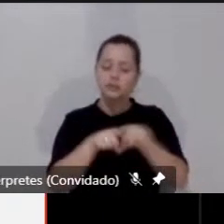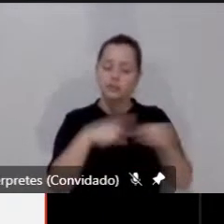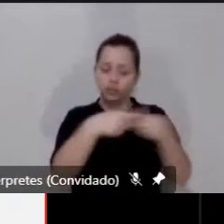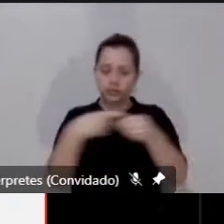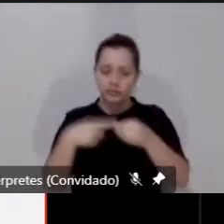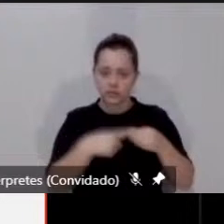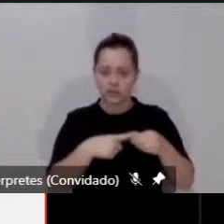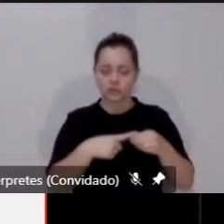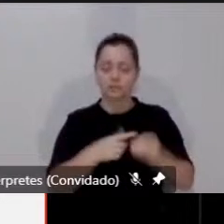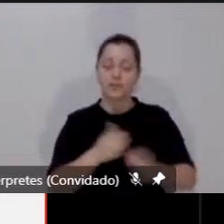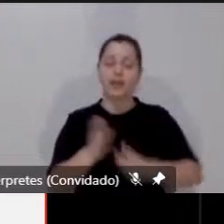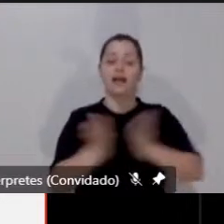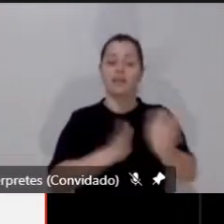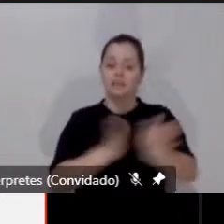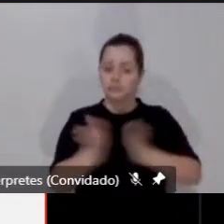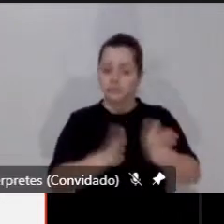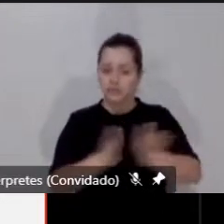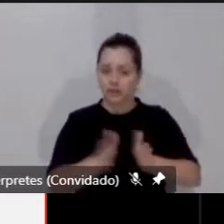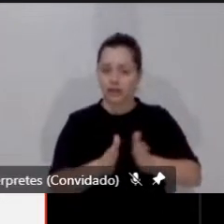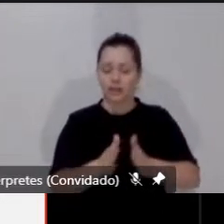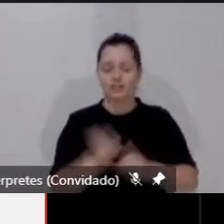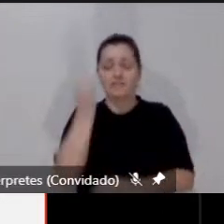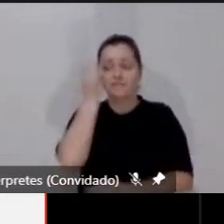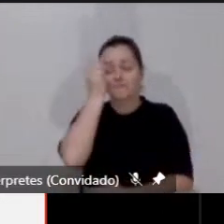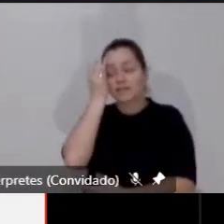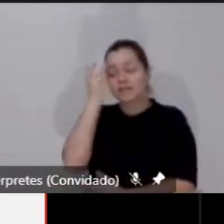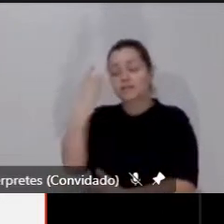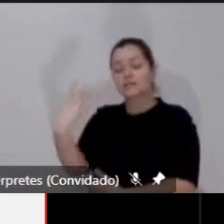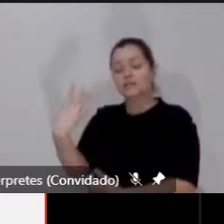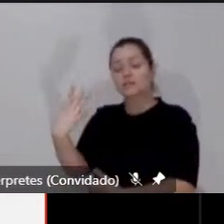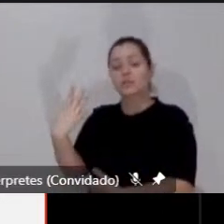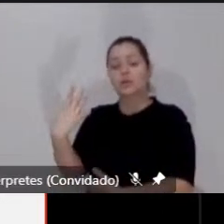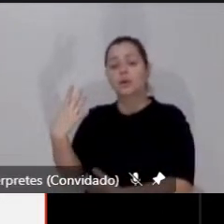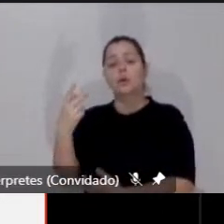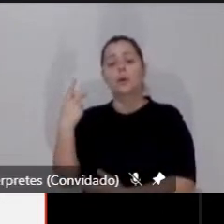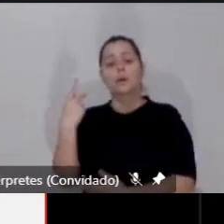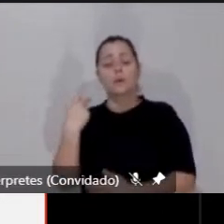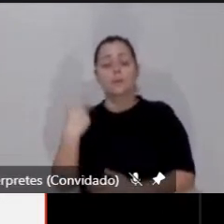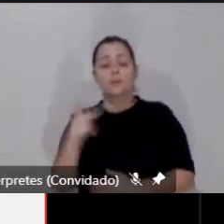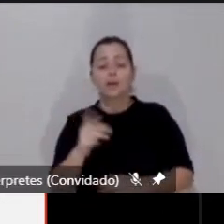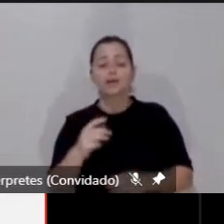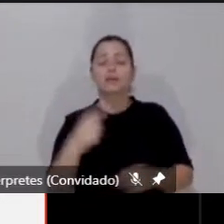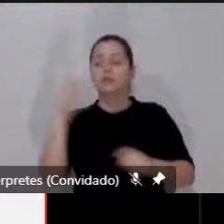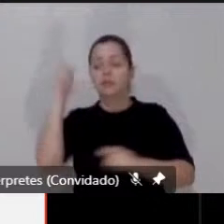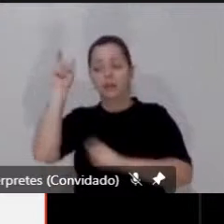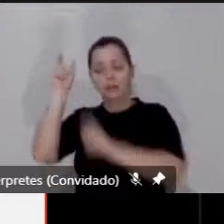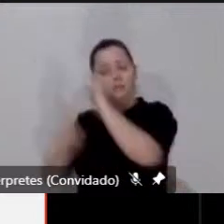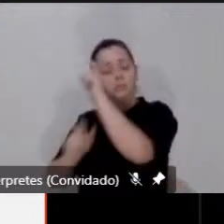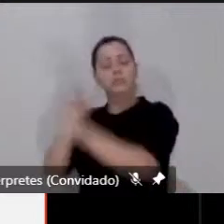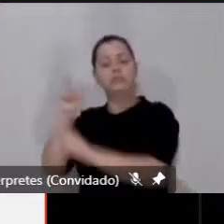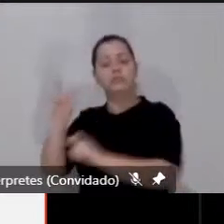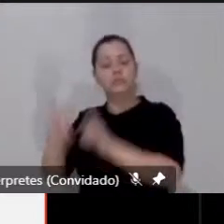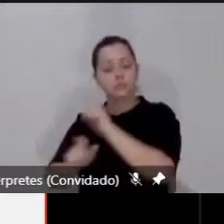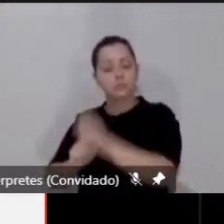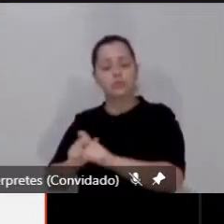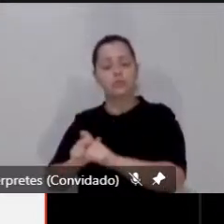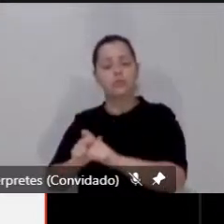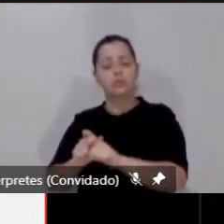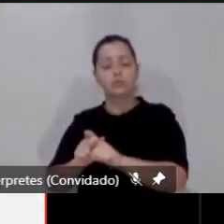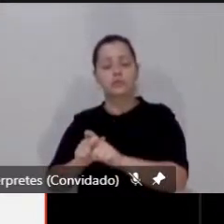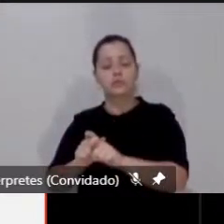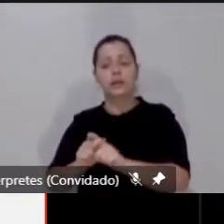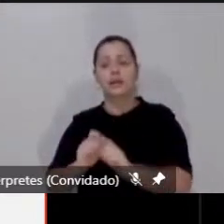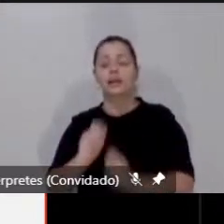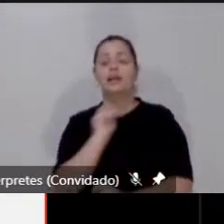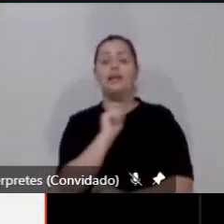acessibilidade é a facilidade disponibilizada às pessoas de modo que possibilite a